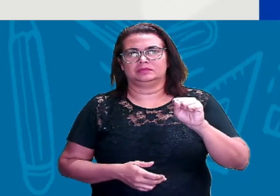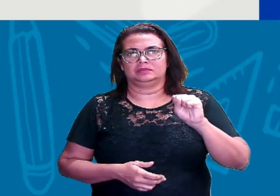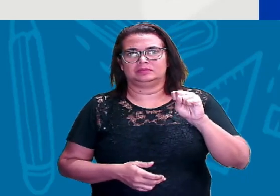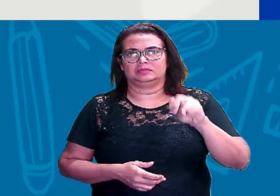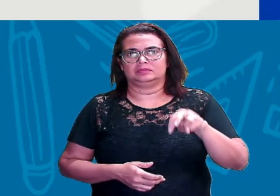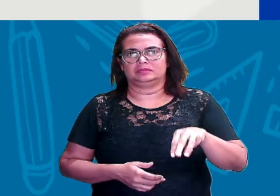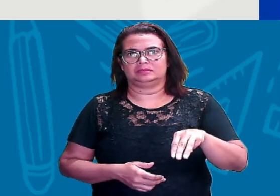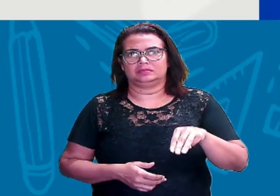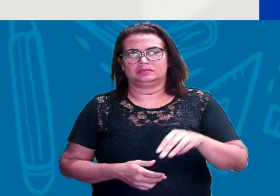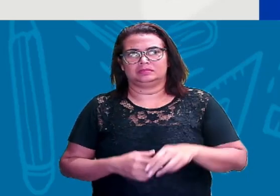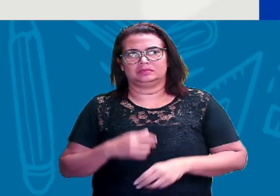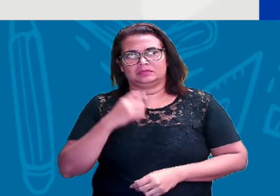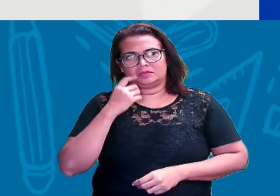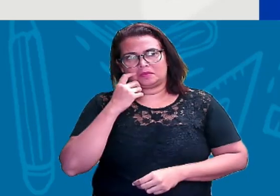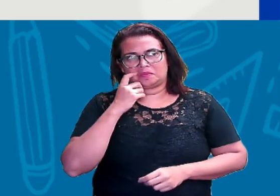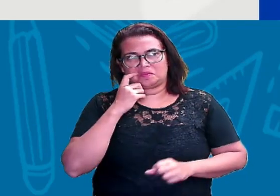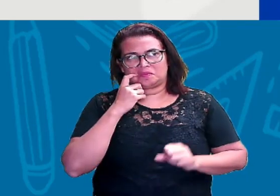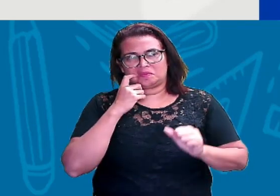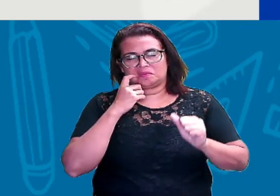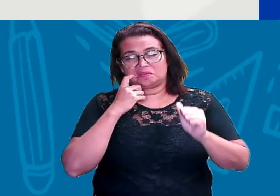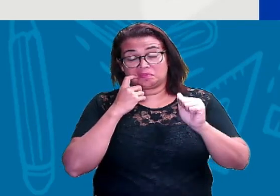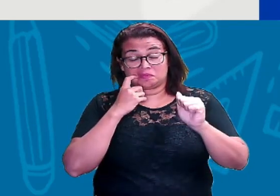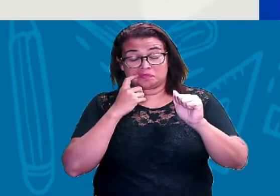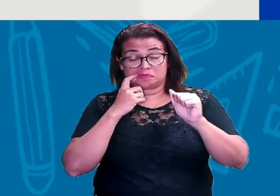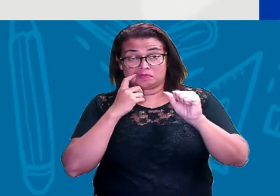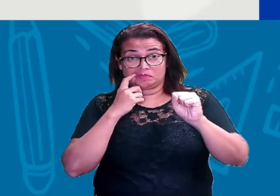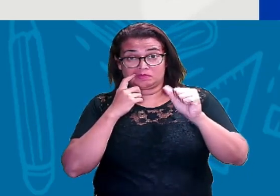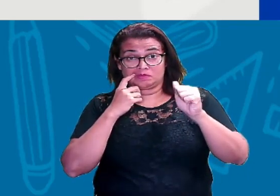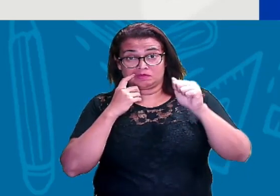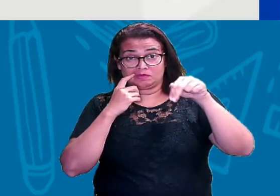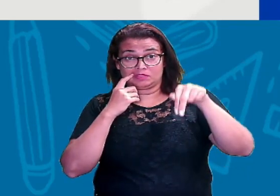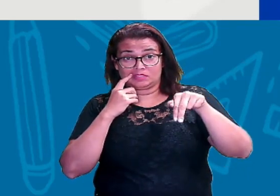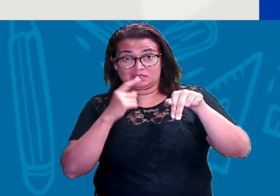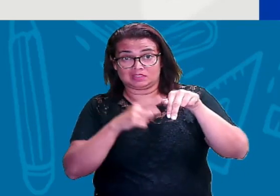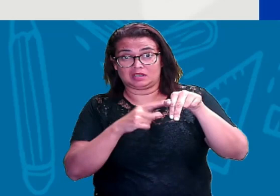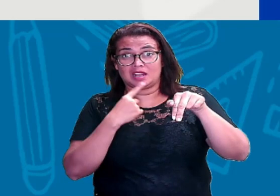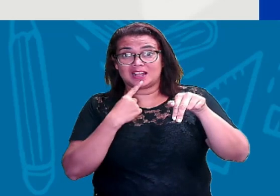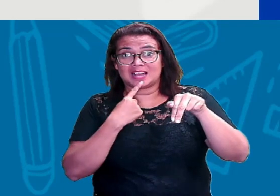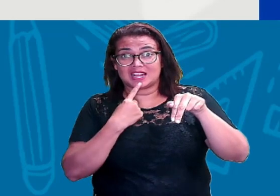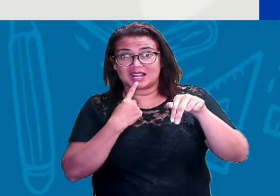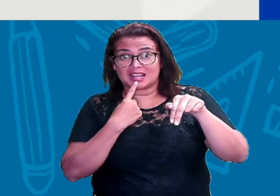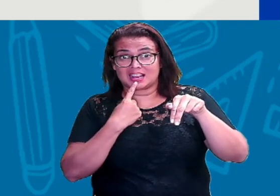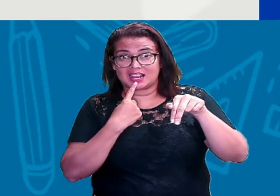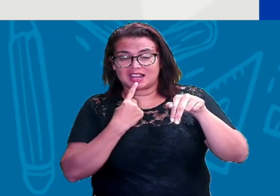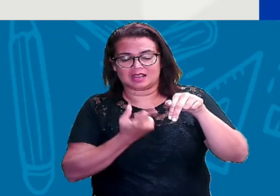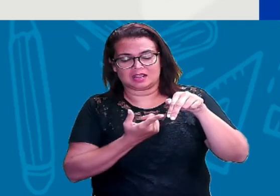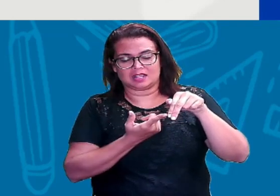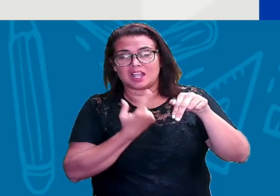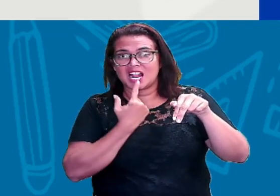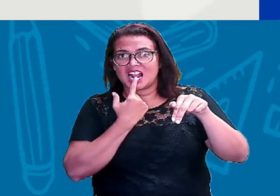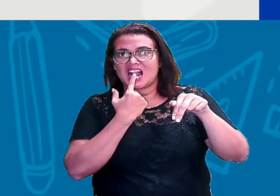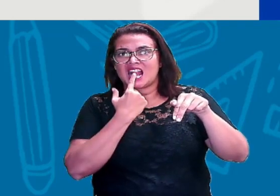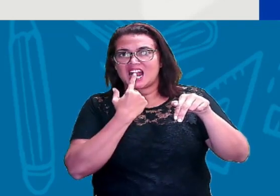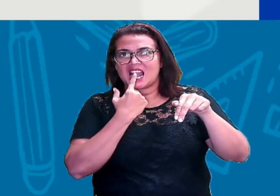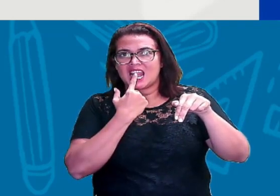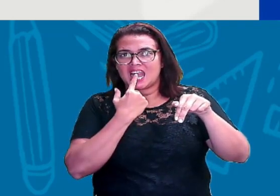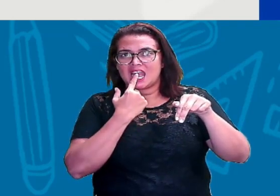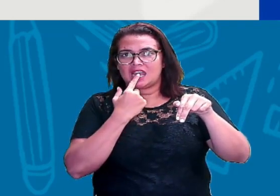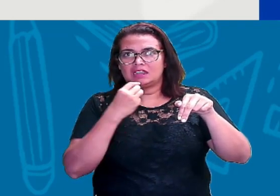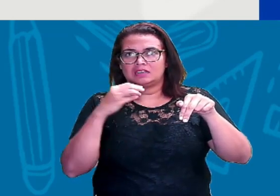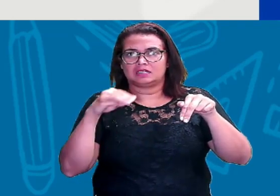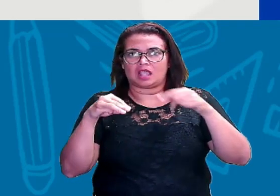o teu... A pronúncia da letra N ficou lá também. Tua ponta da língua ficou em cima, na parte superior do teu dente, tá?